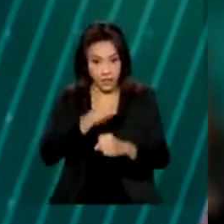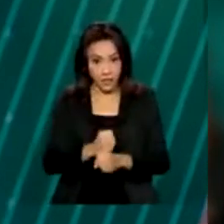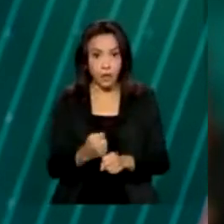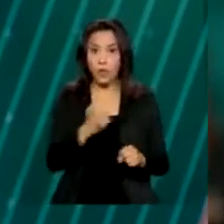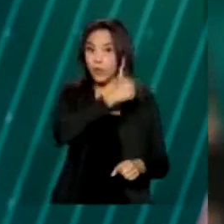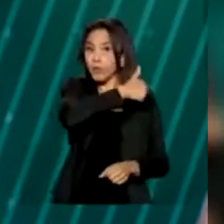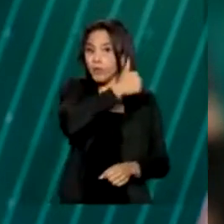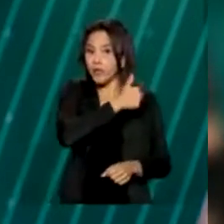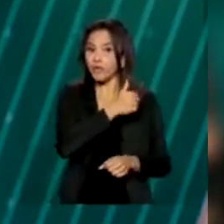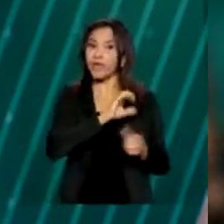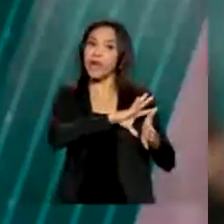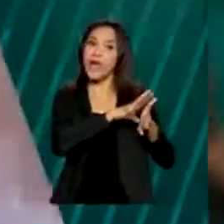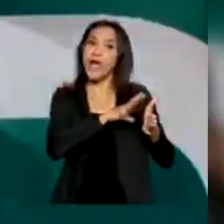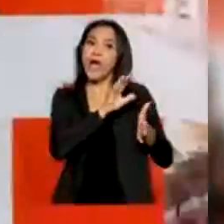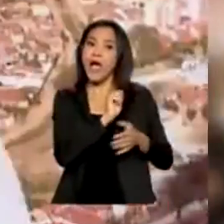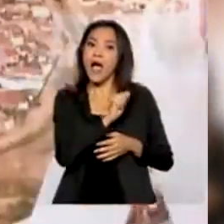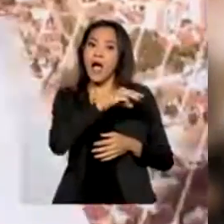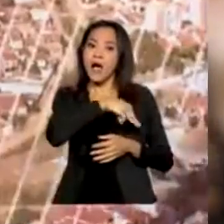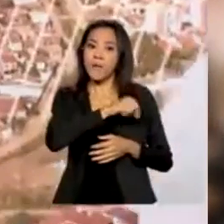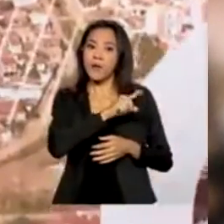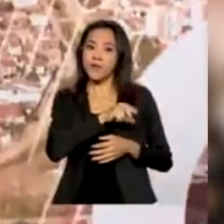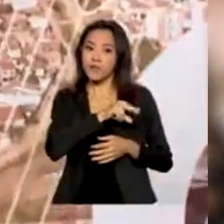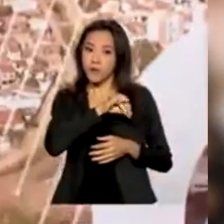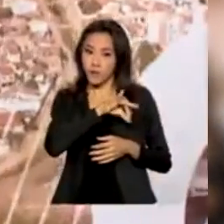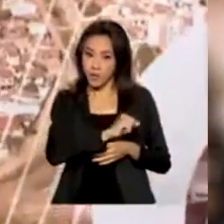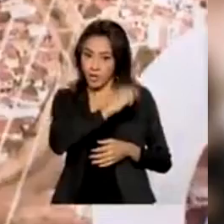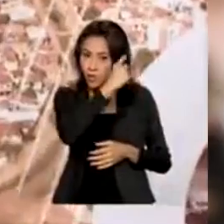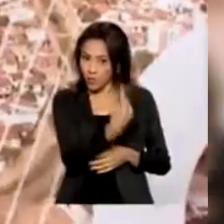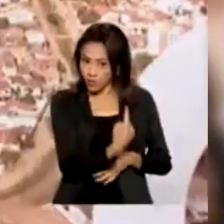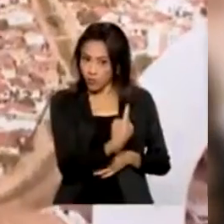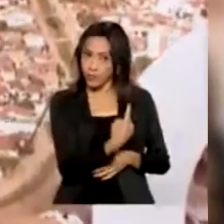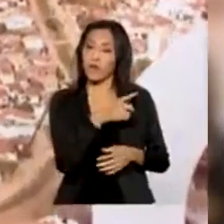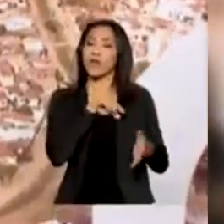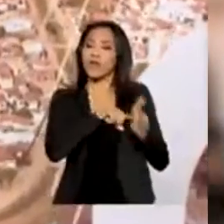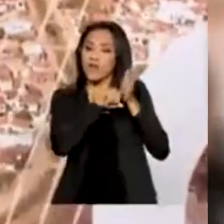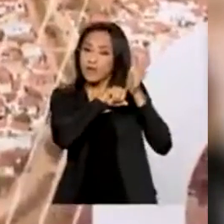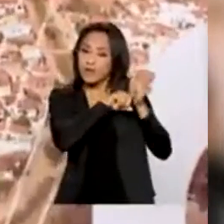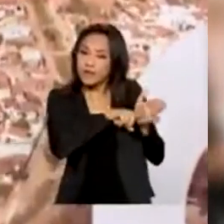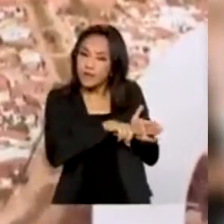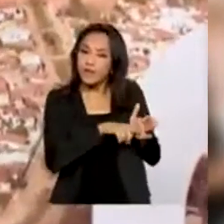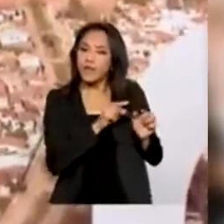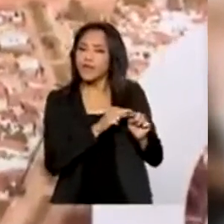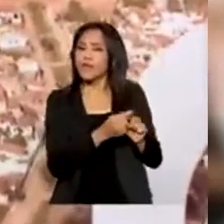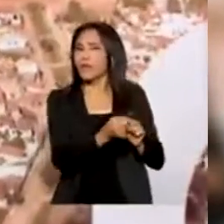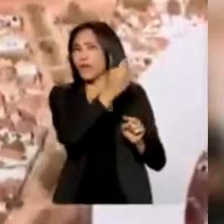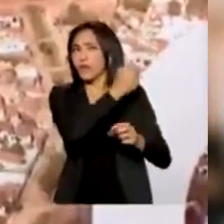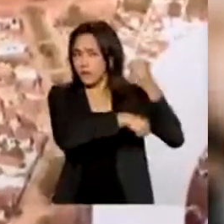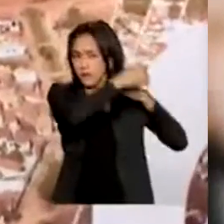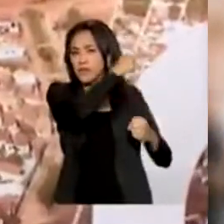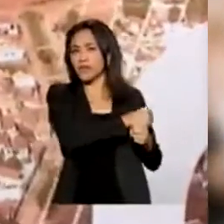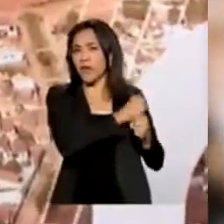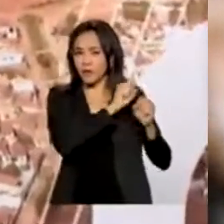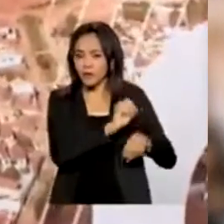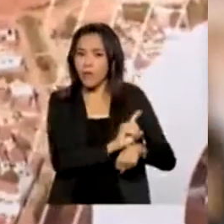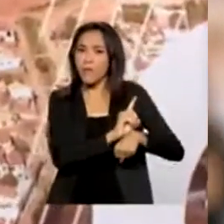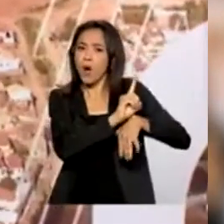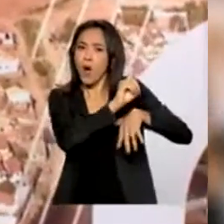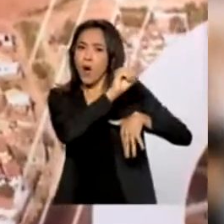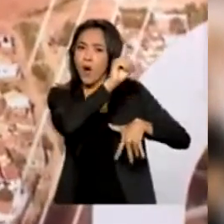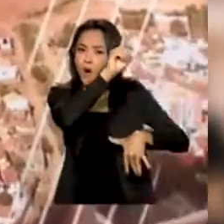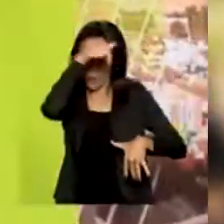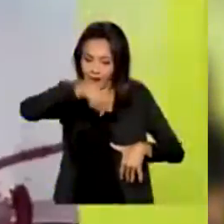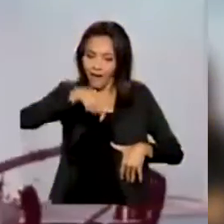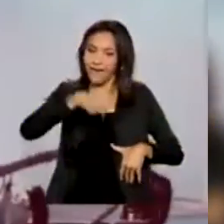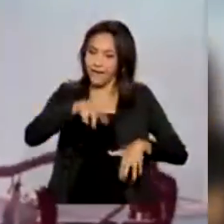desenvolvido pelo Instituto Nacional de Pesquisas Espaciais. Ele foi lançado no começo do ano passado com transmissão